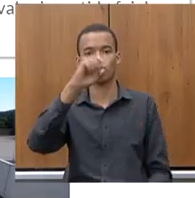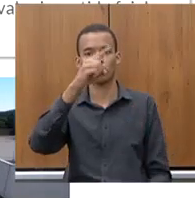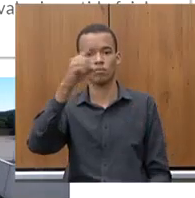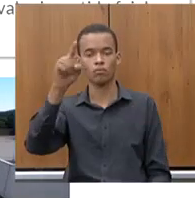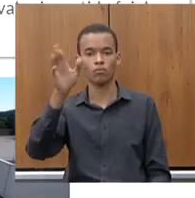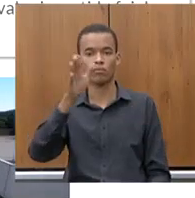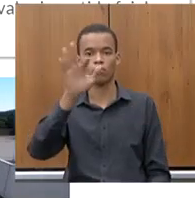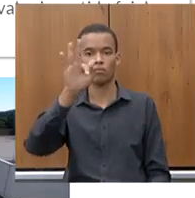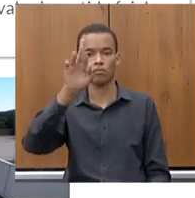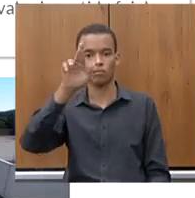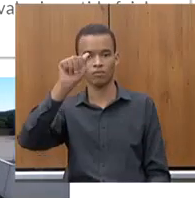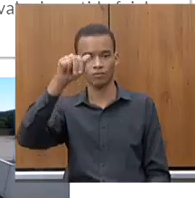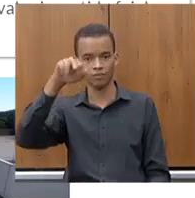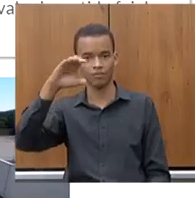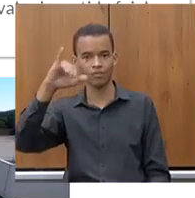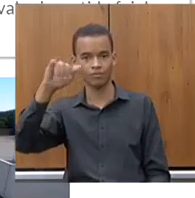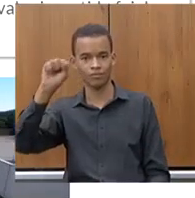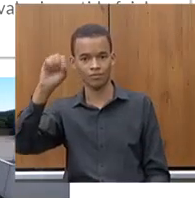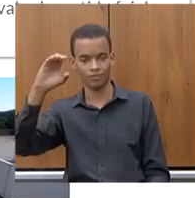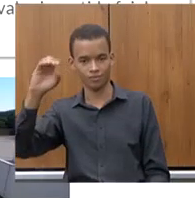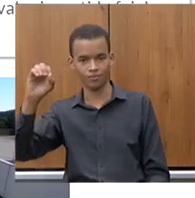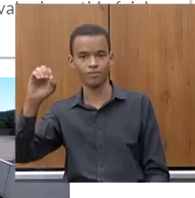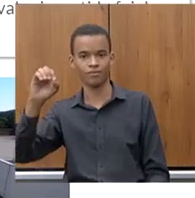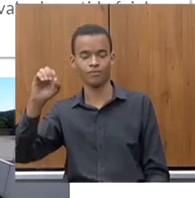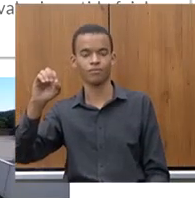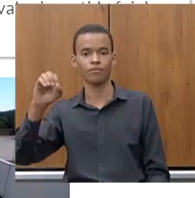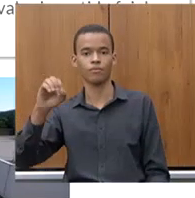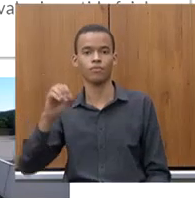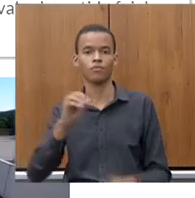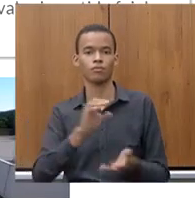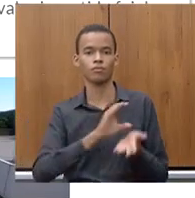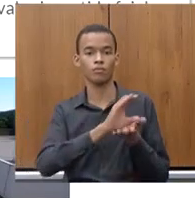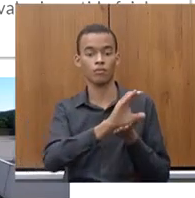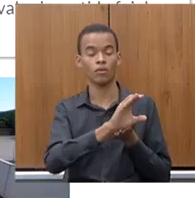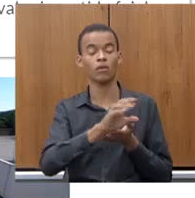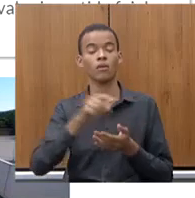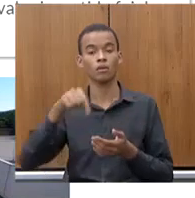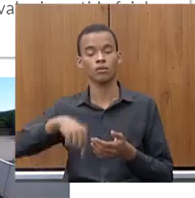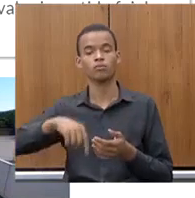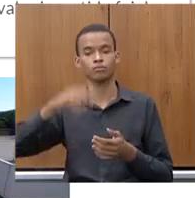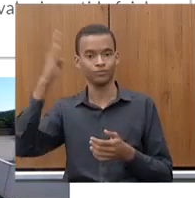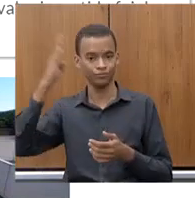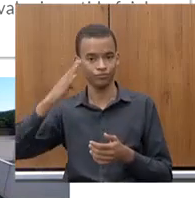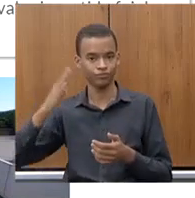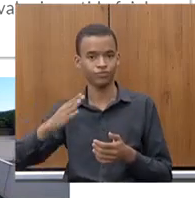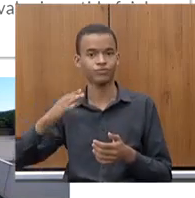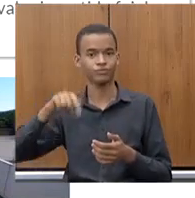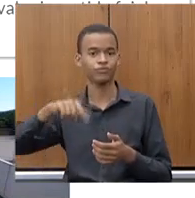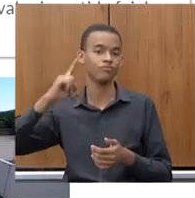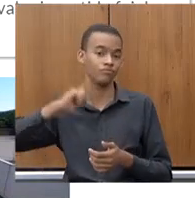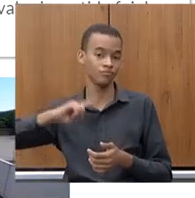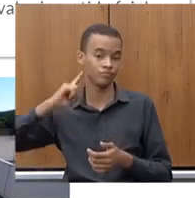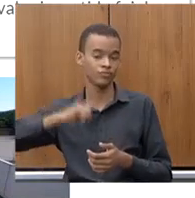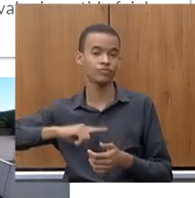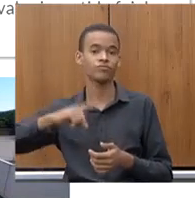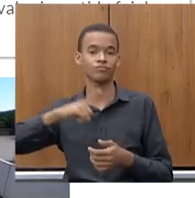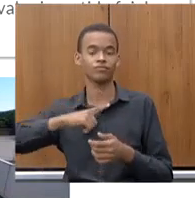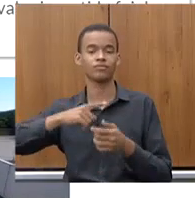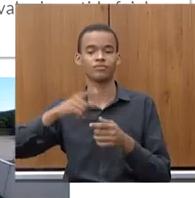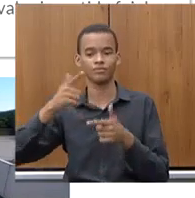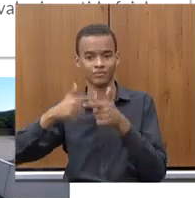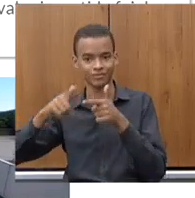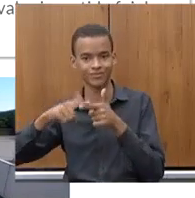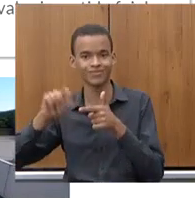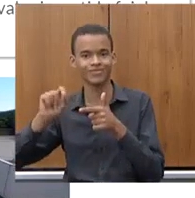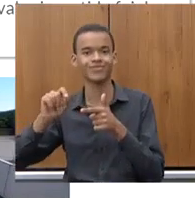Carnaval em fevereiro e a falta de água em Montes Claros todos os anos. Com essa adutora,